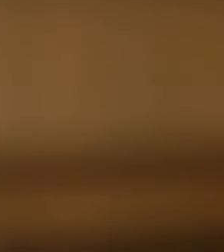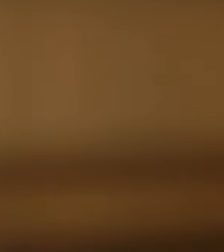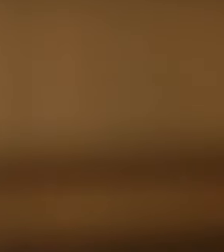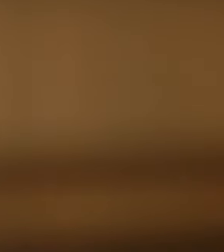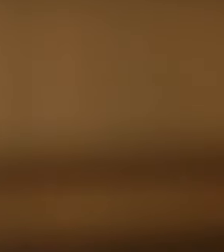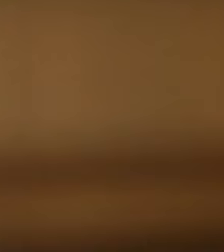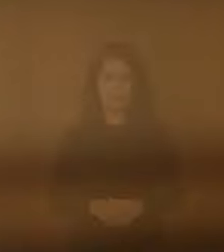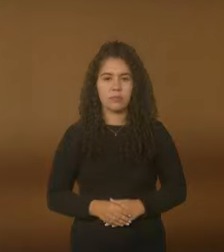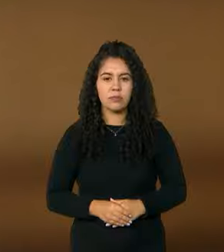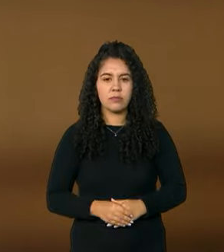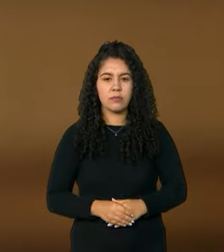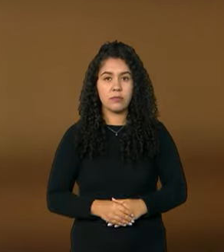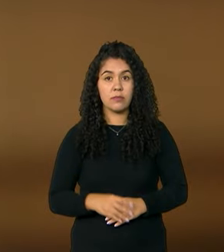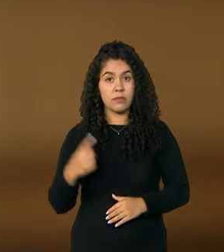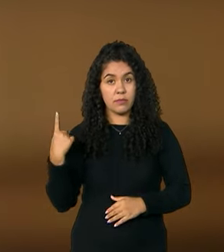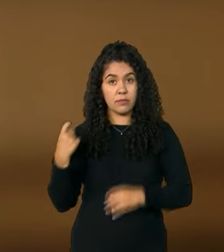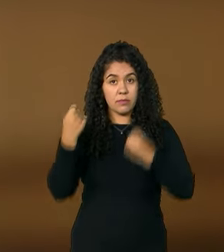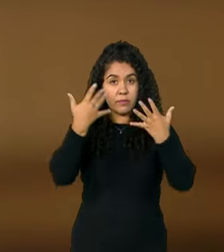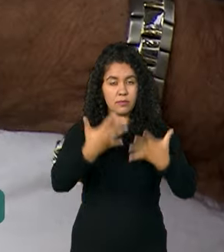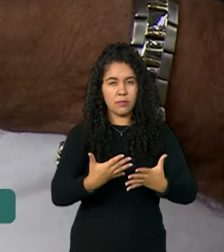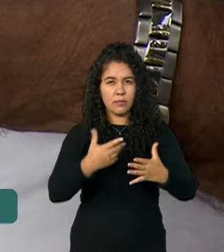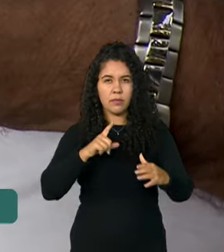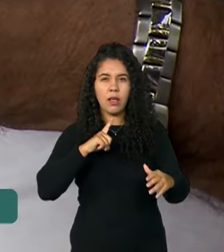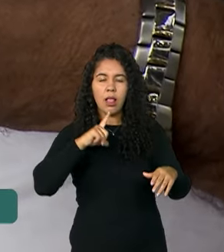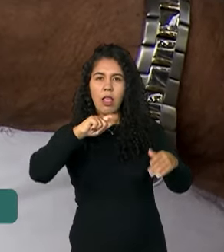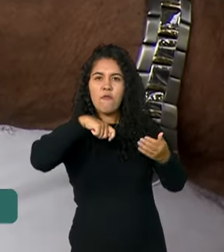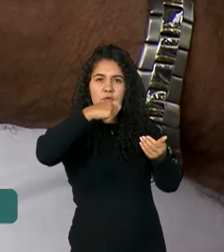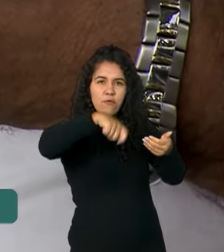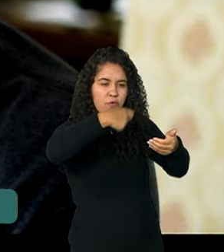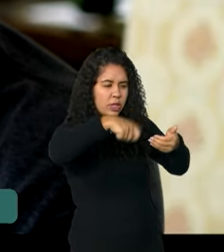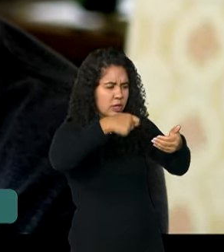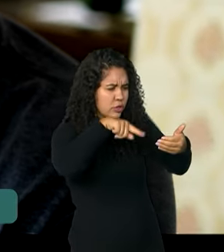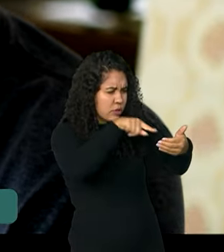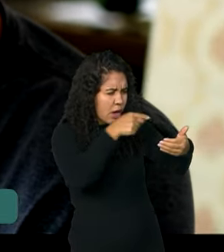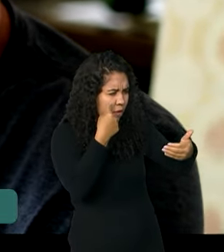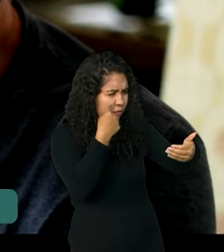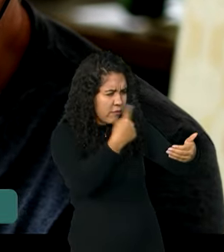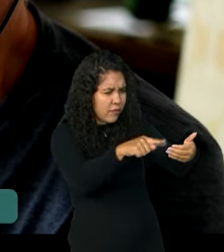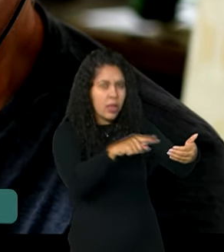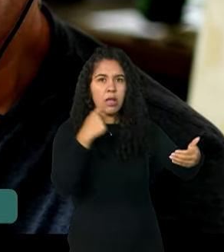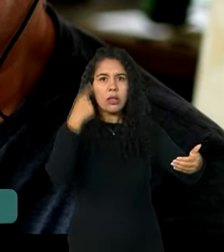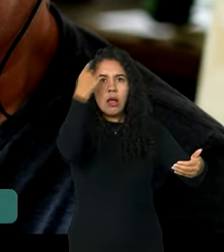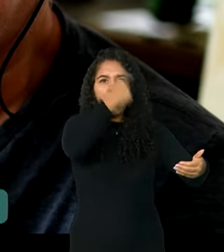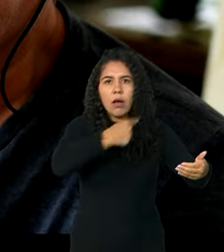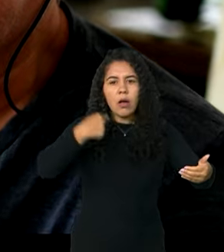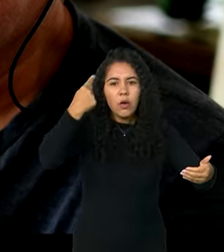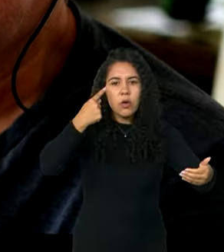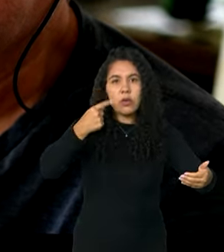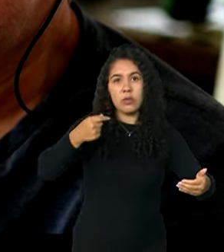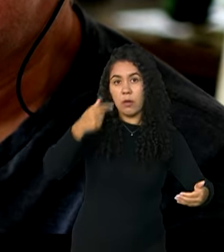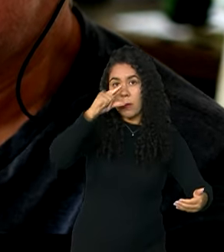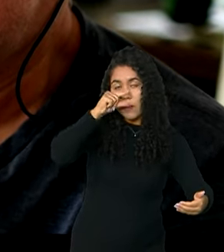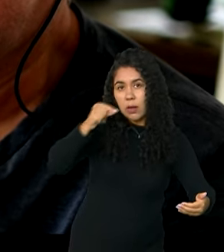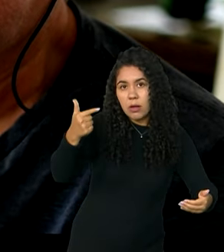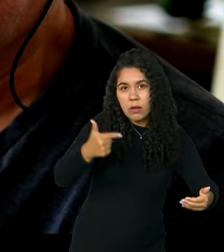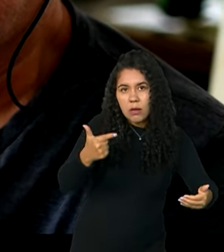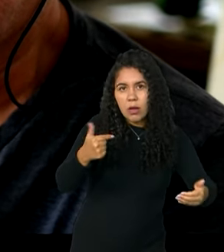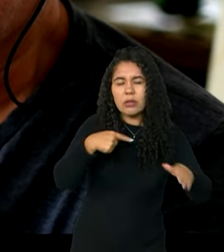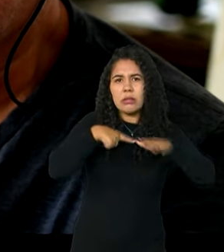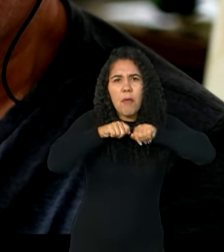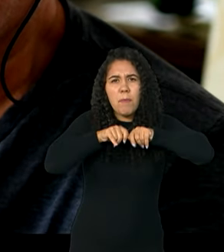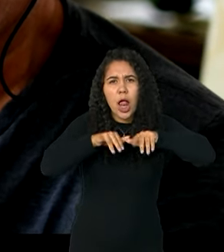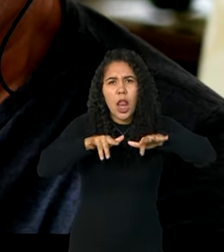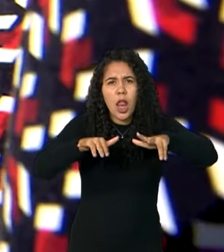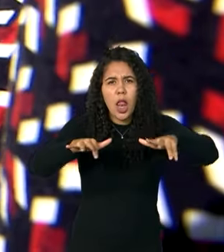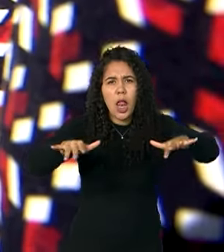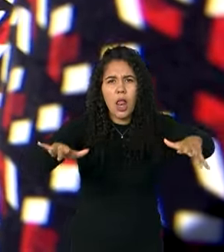Um vídeo com a imagem manipulada do vice-presidente Geraldo Alckmin está circulando em aplicativos